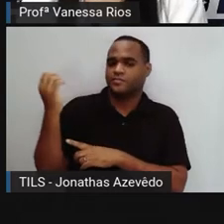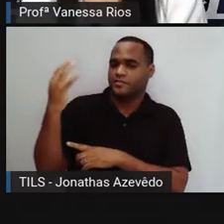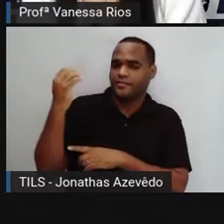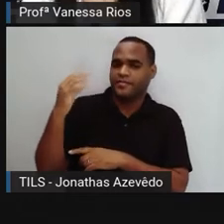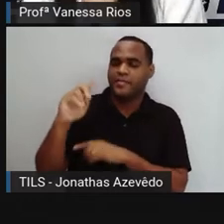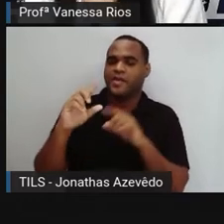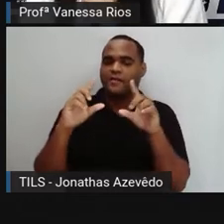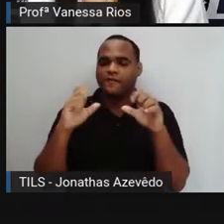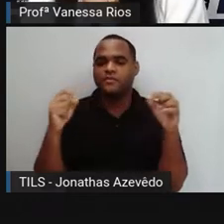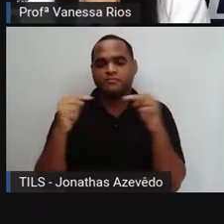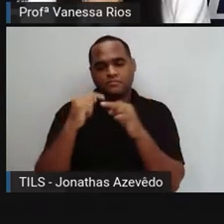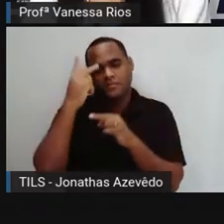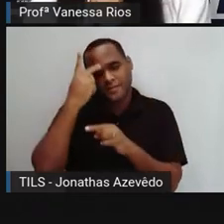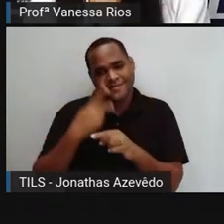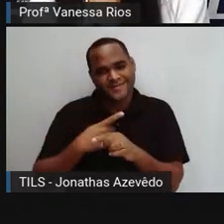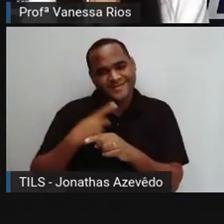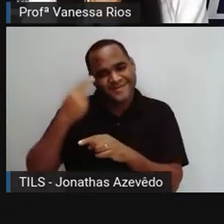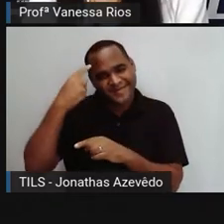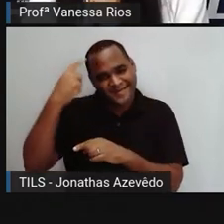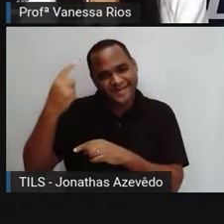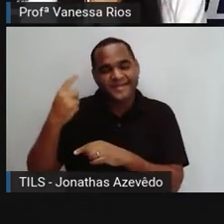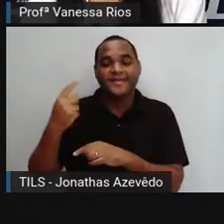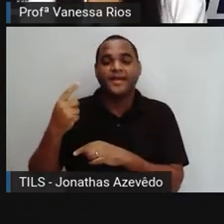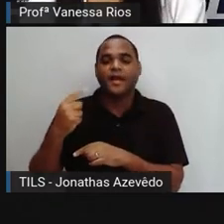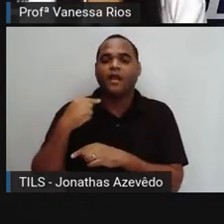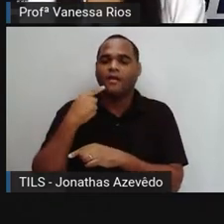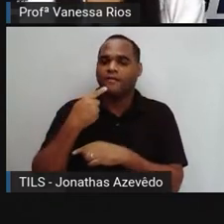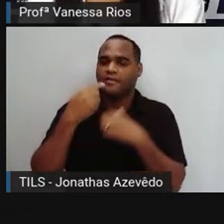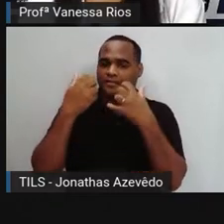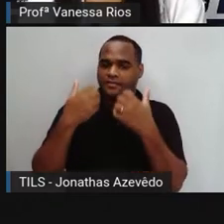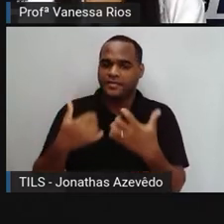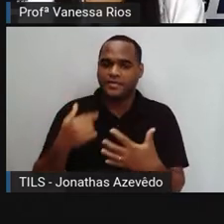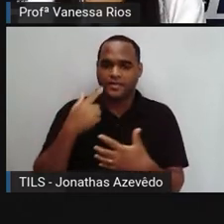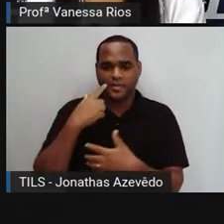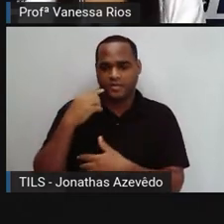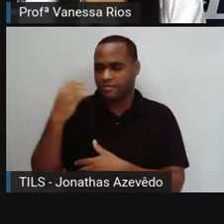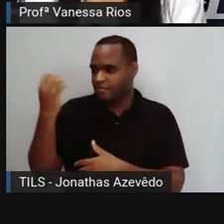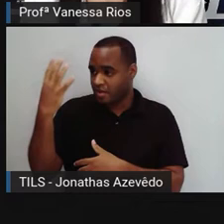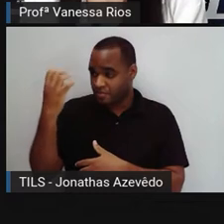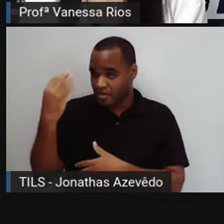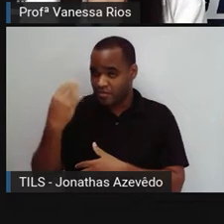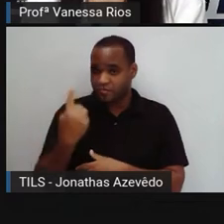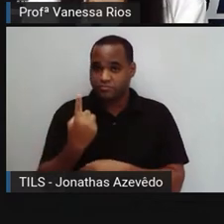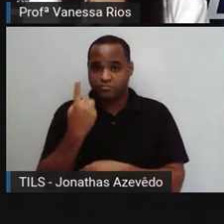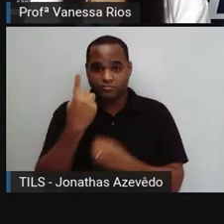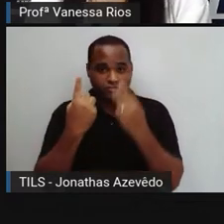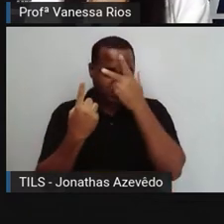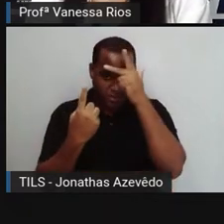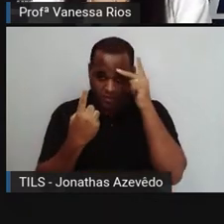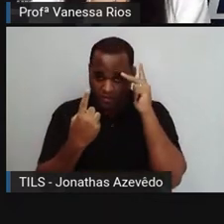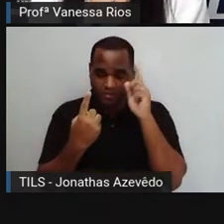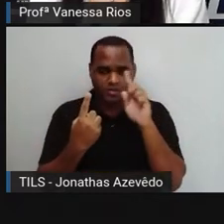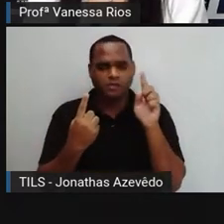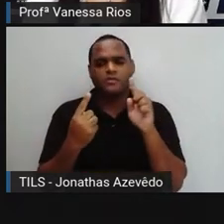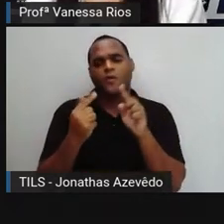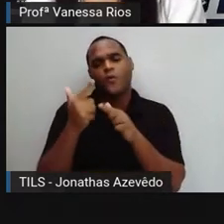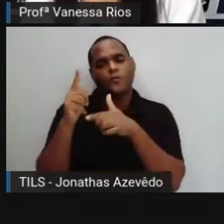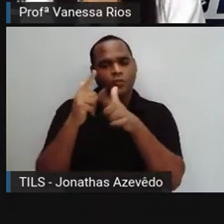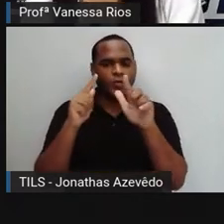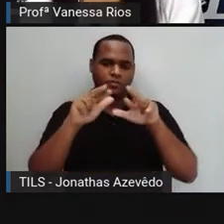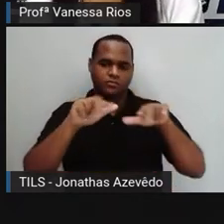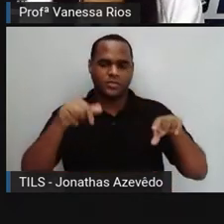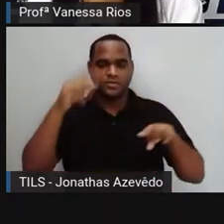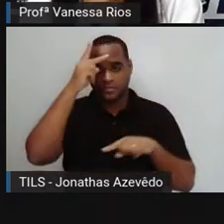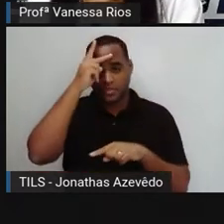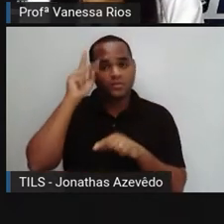tirada por si mesmo. Nesse caso aí, a gente não vai dizer que é um autorretrato, porque não aparece somente a pessoa, mas aparece outras